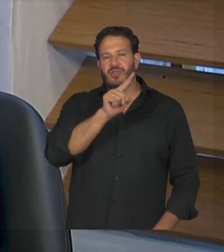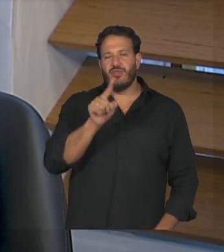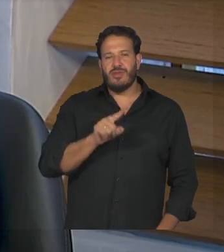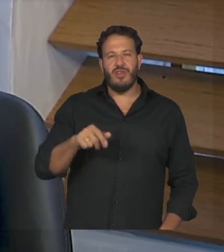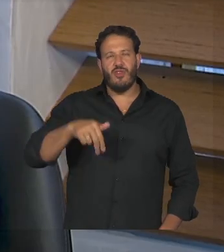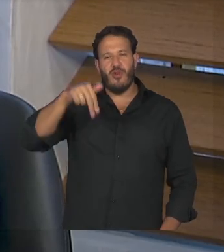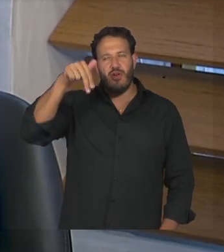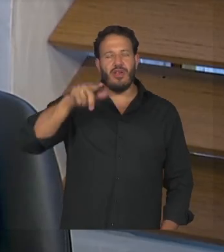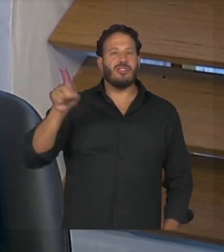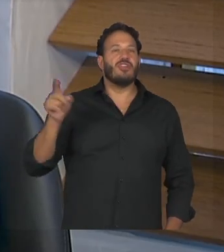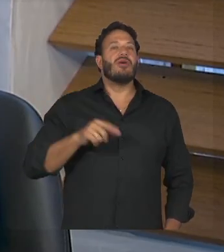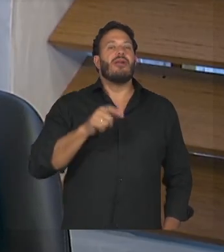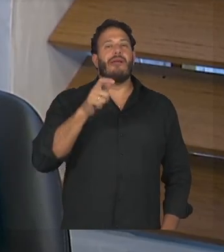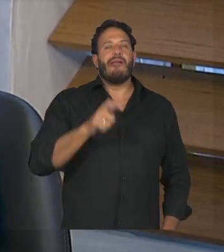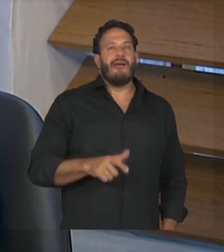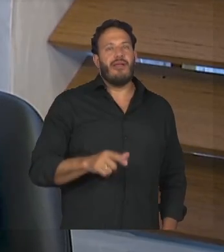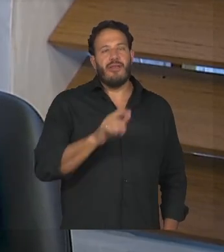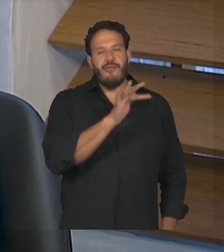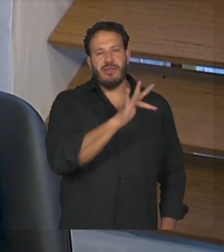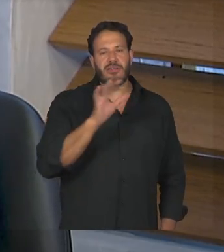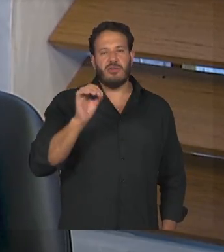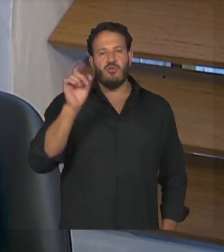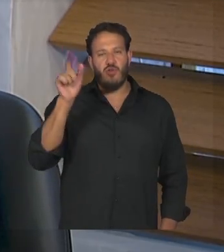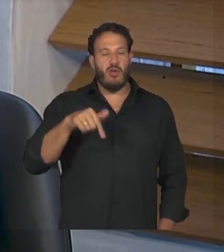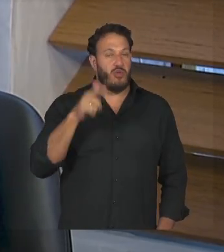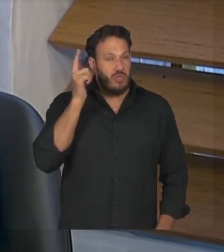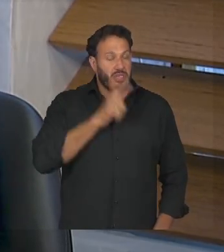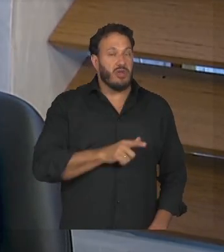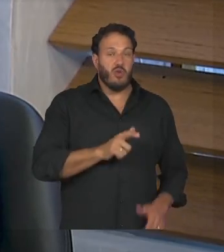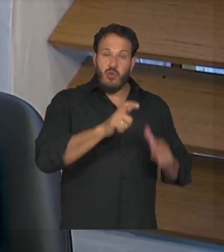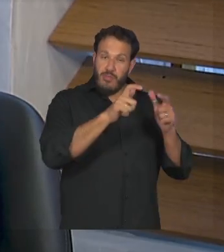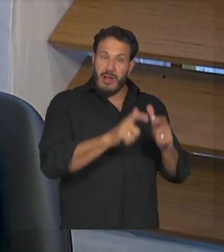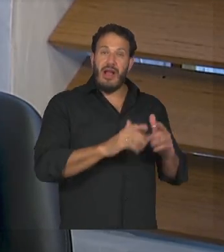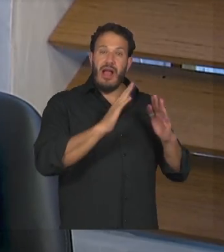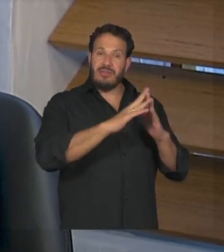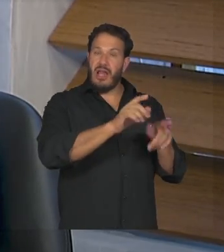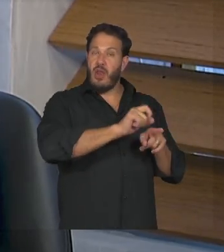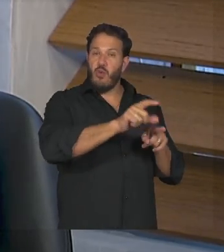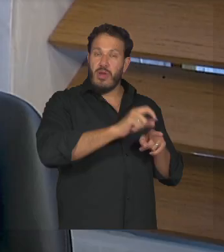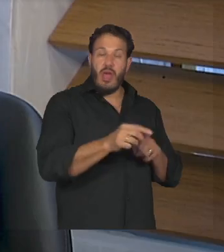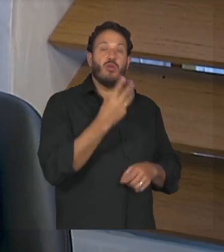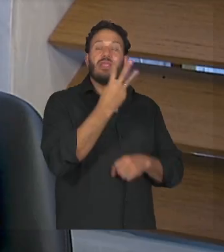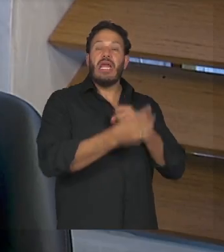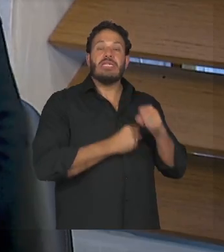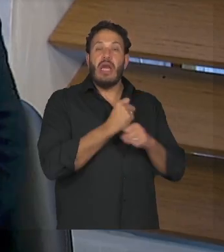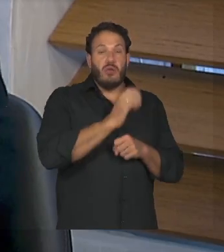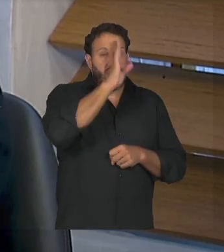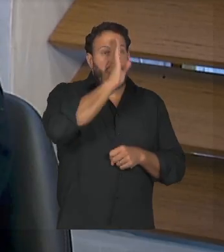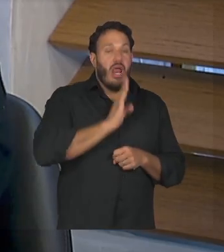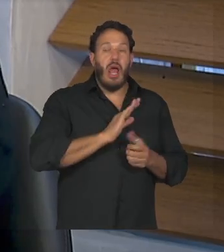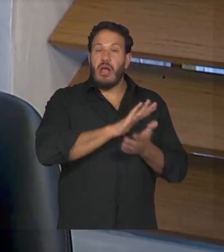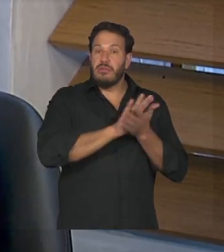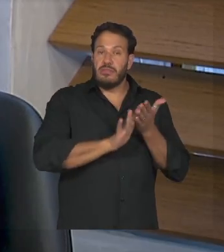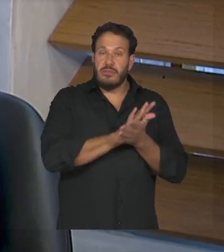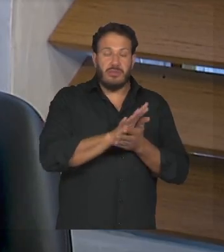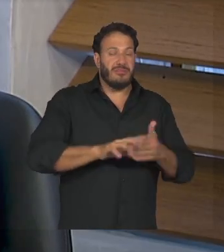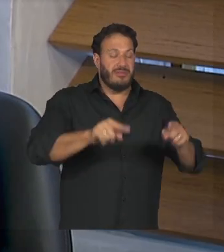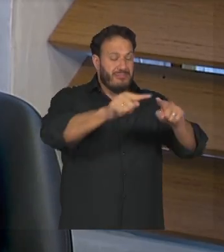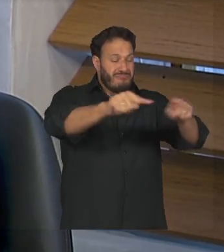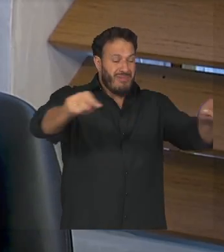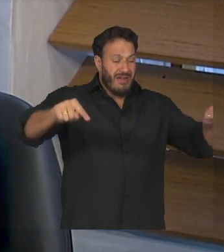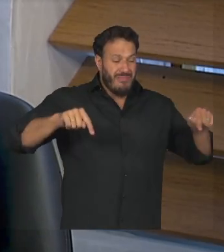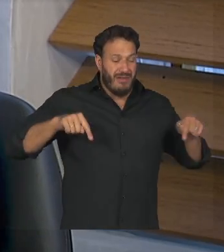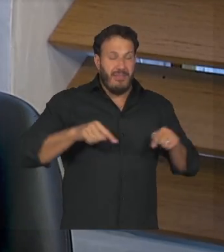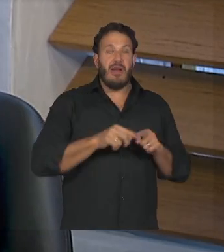imóvel que nós não vamos pagar aluguel durante três anos e lá é um espaço de 2.800 metros quadrados